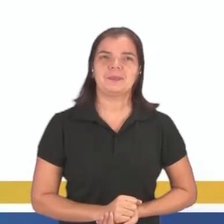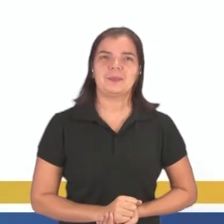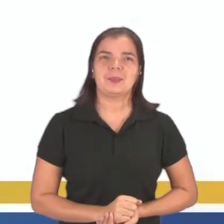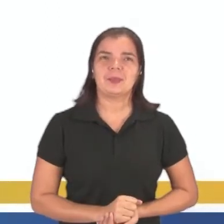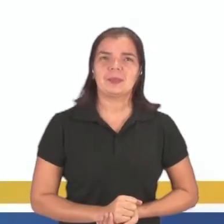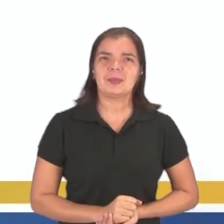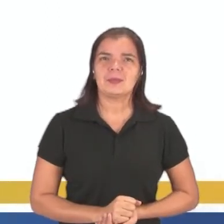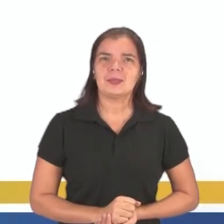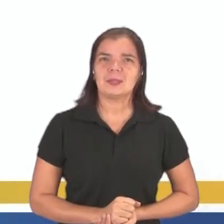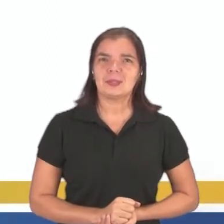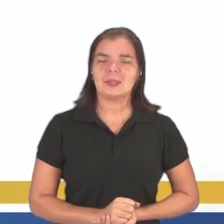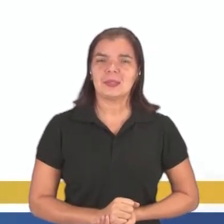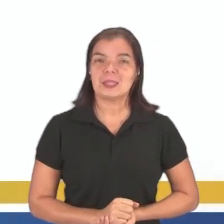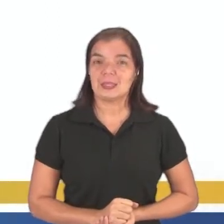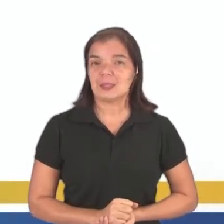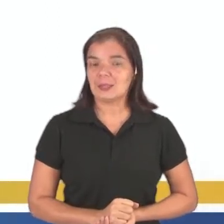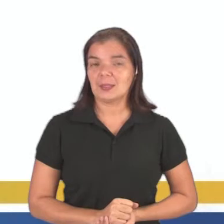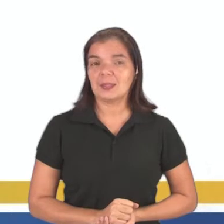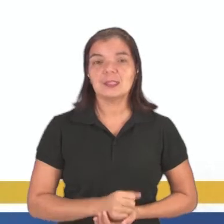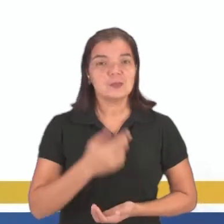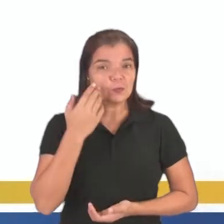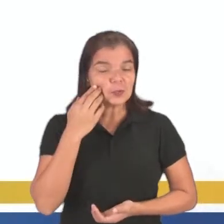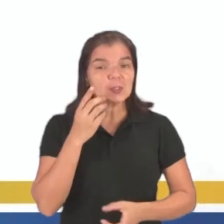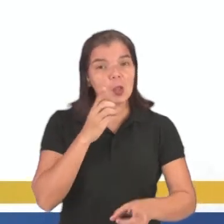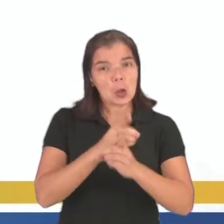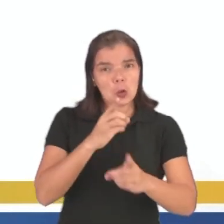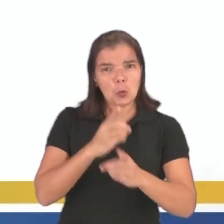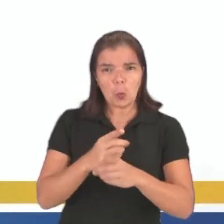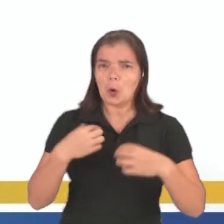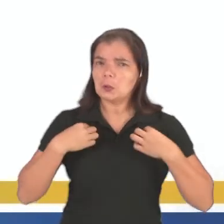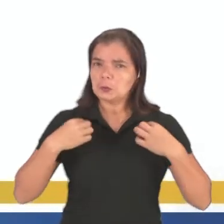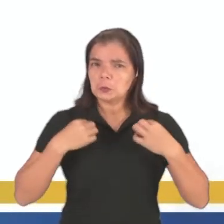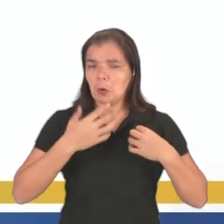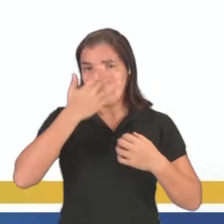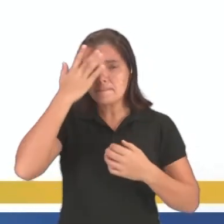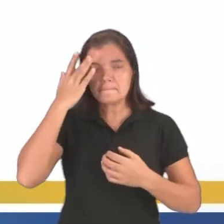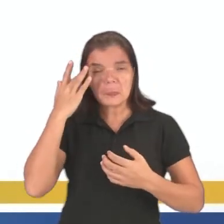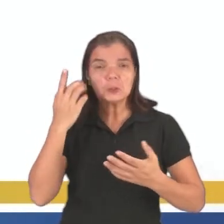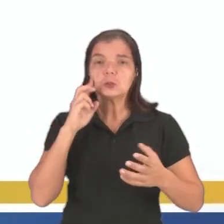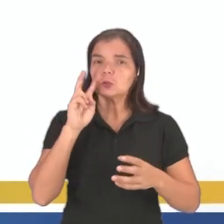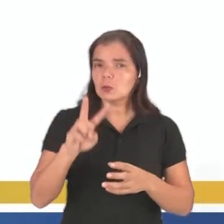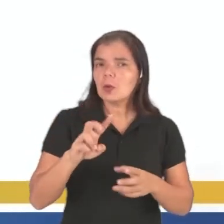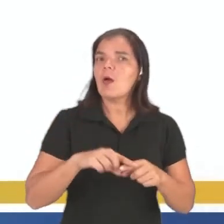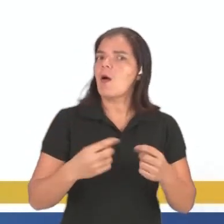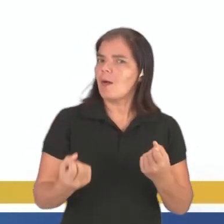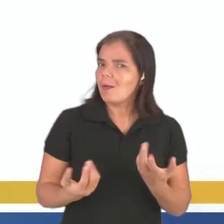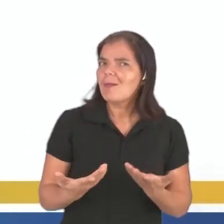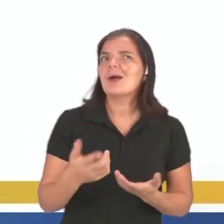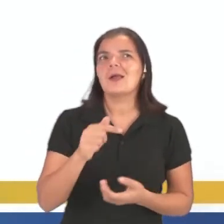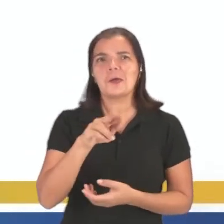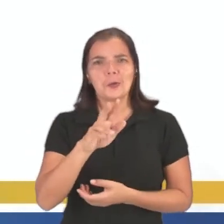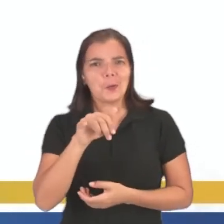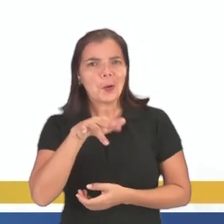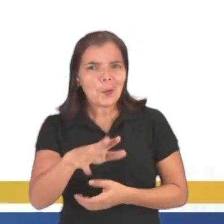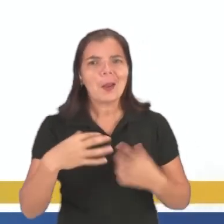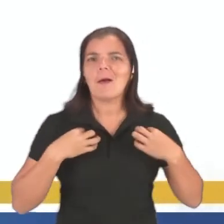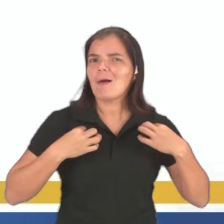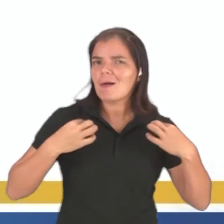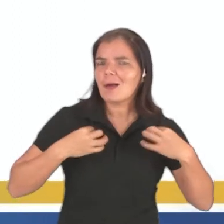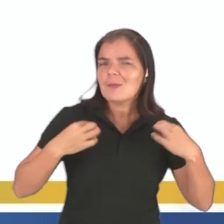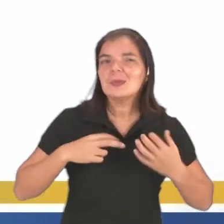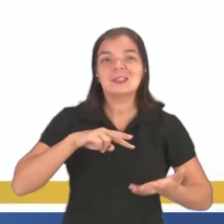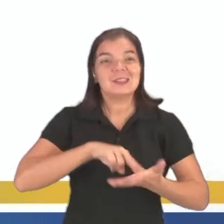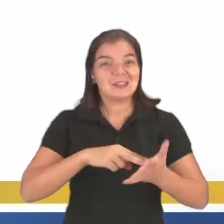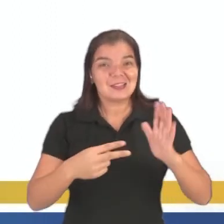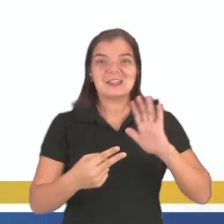Olha só. Que güey esta camiseta. Você encontra alguém na rua ou vê a postagem de alguém e aí você vai lá e comenta. Ah, que güey esta camiseta.